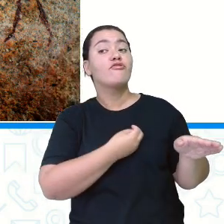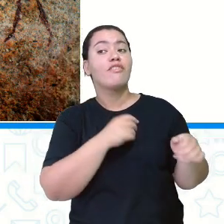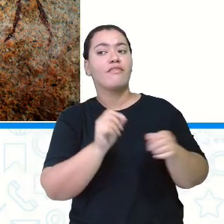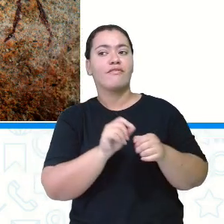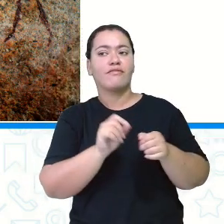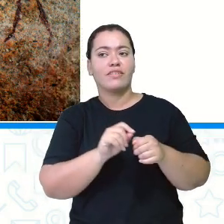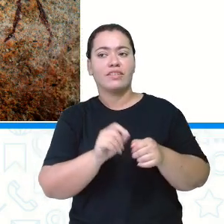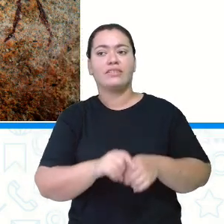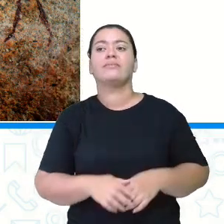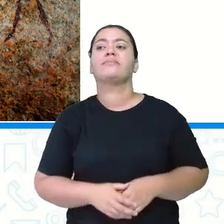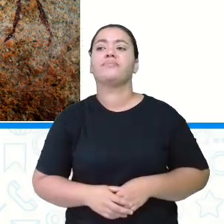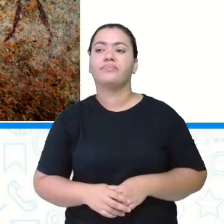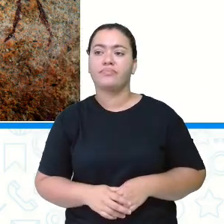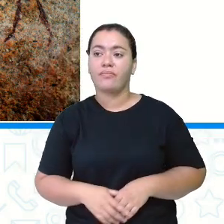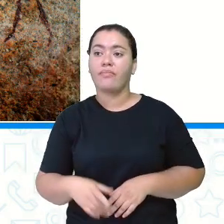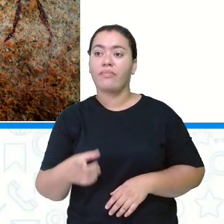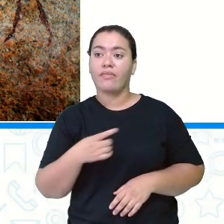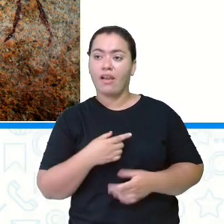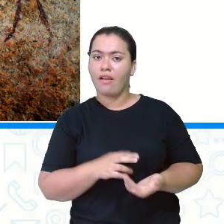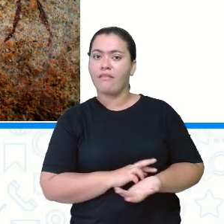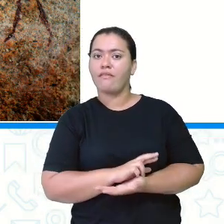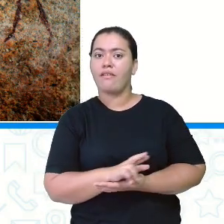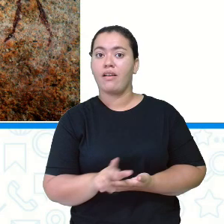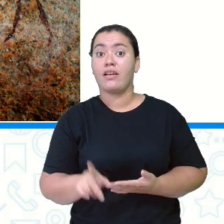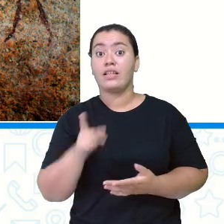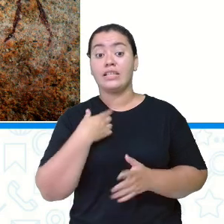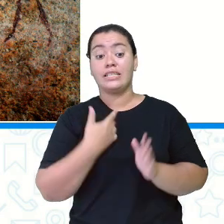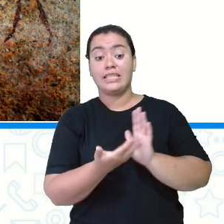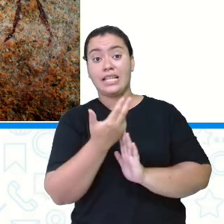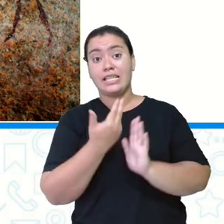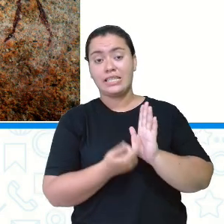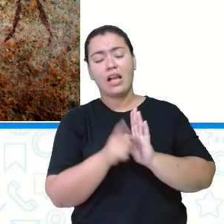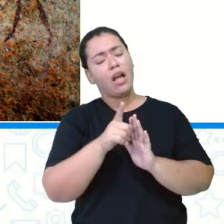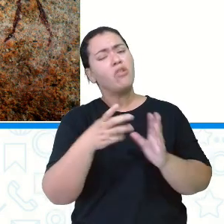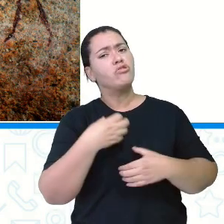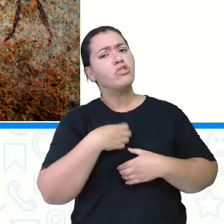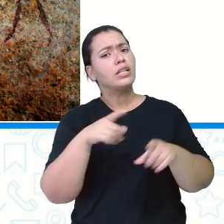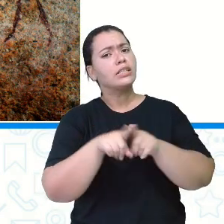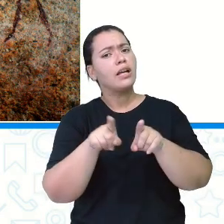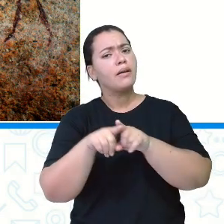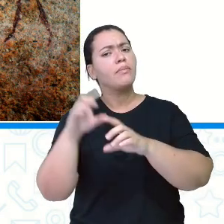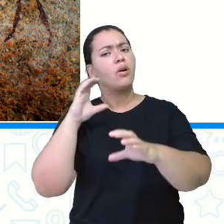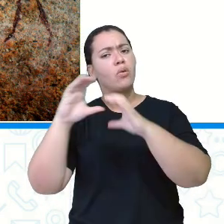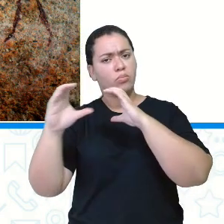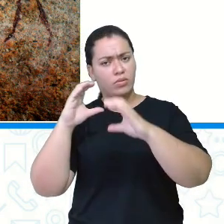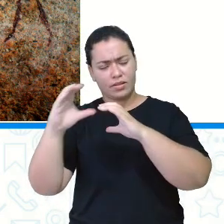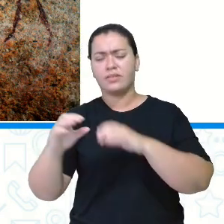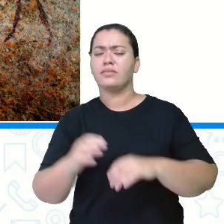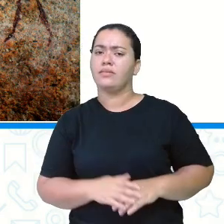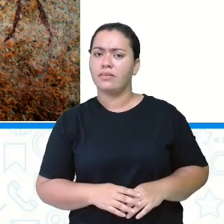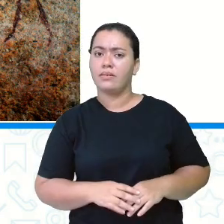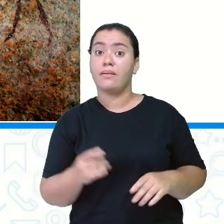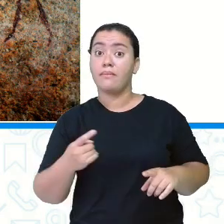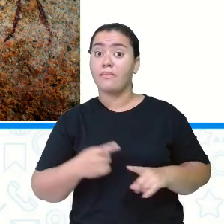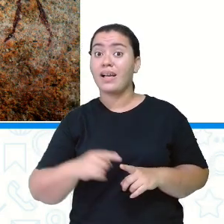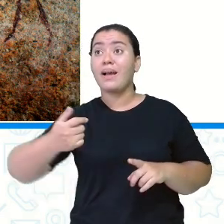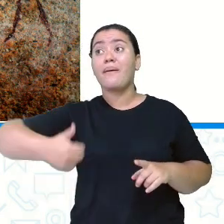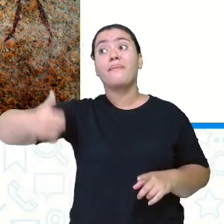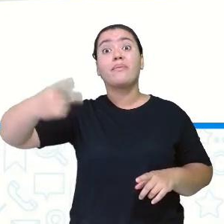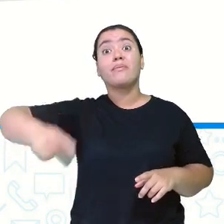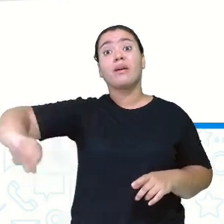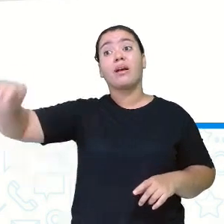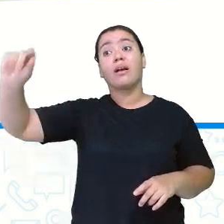fez, através dos desenhos. Então, era uma forma de comunicação bem rudimentar, mas eram as primeiras